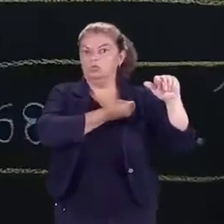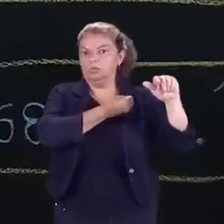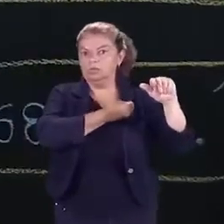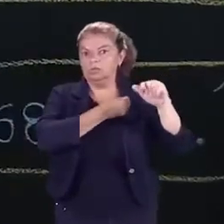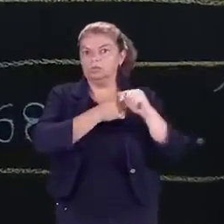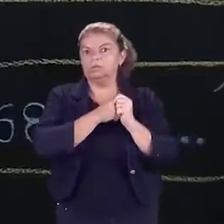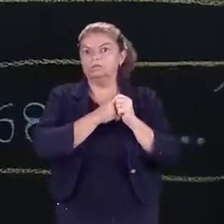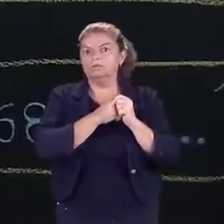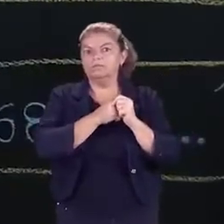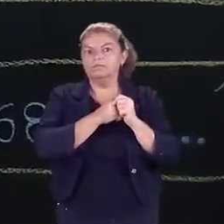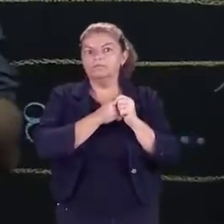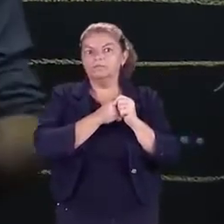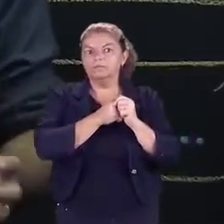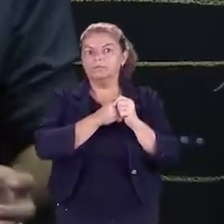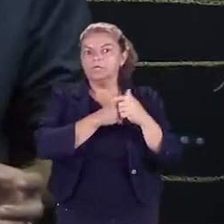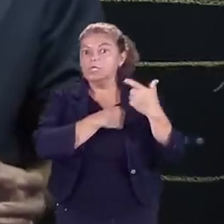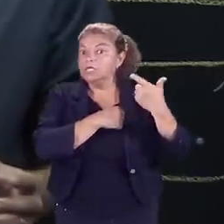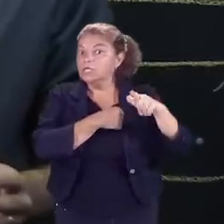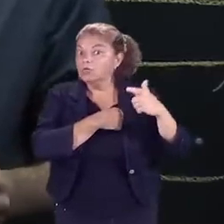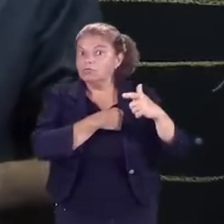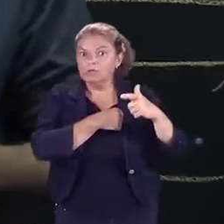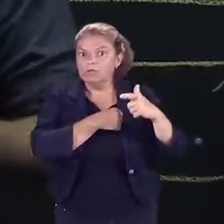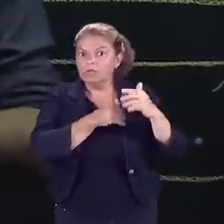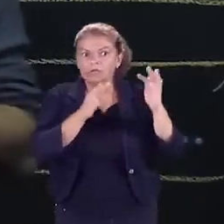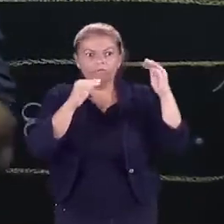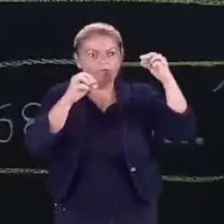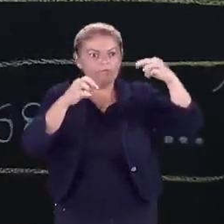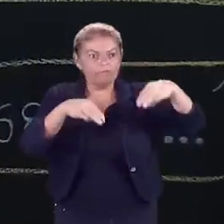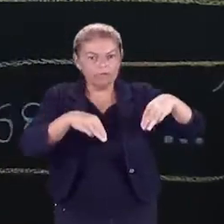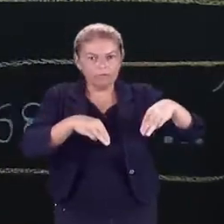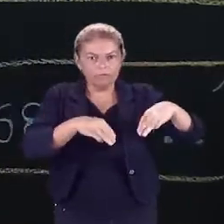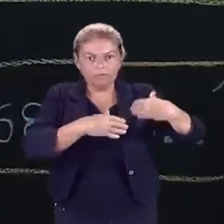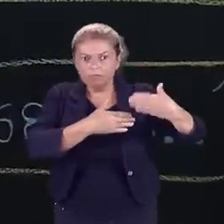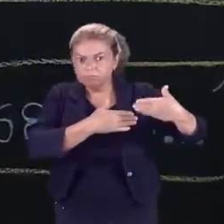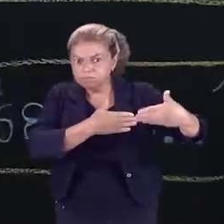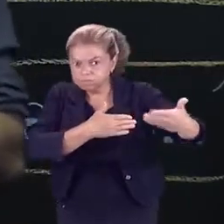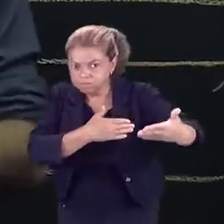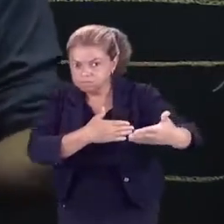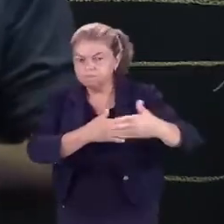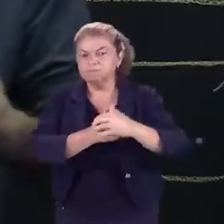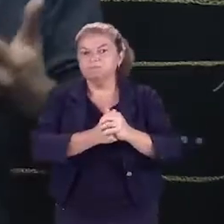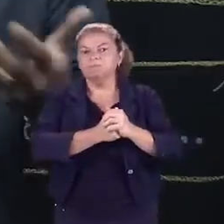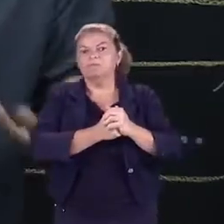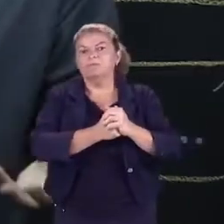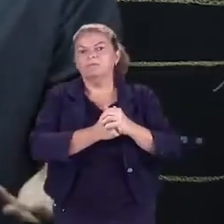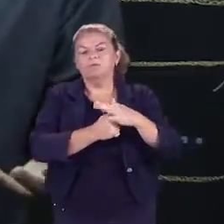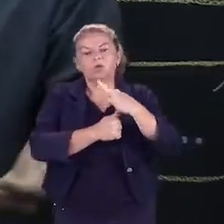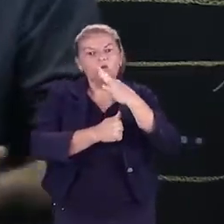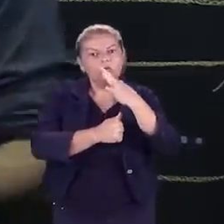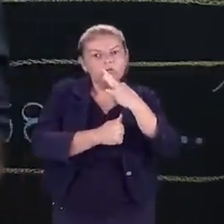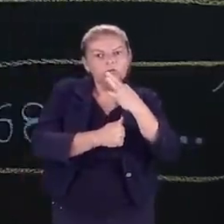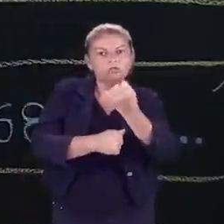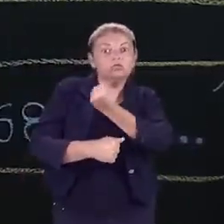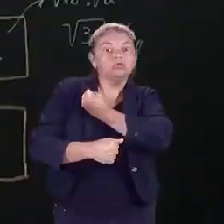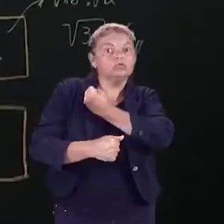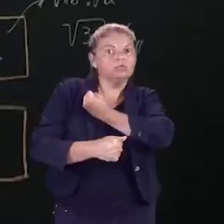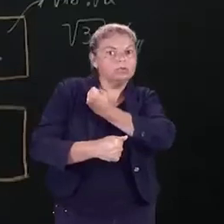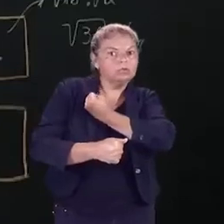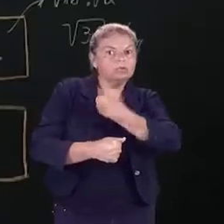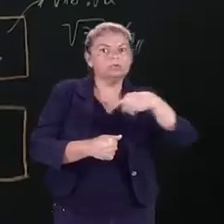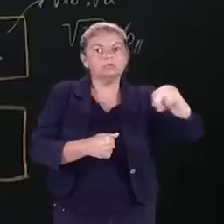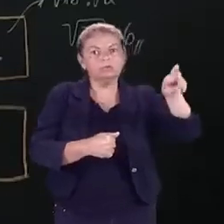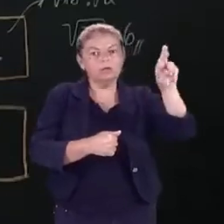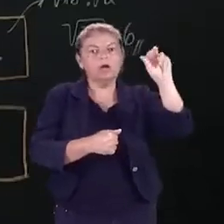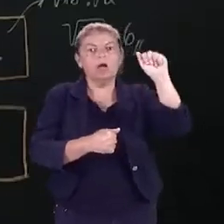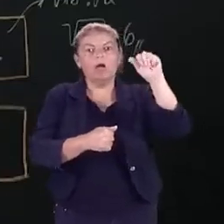decimais infinitas e não periódicas. Um grande exemplo de como reconhecer um número irracional é